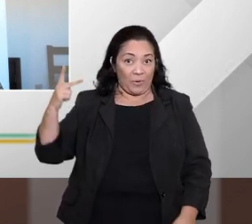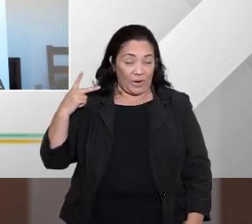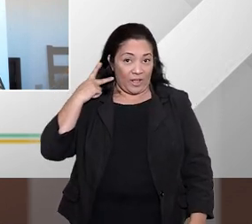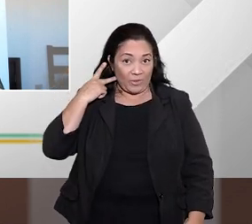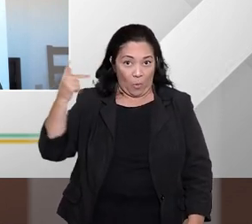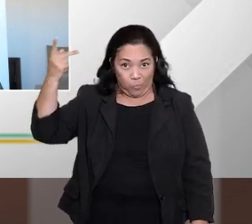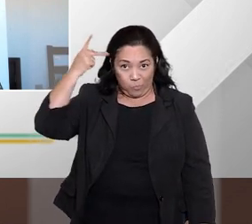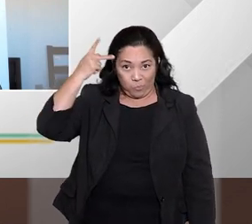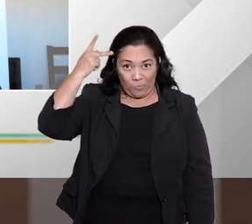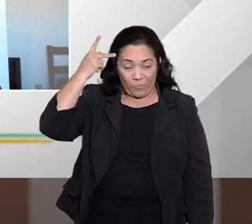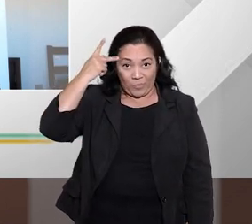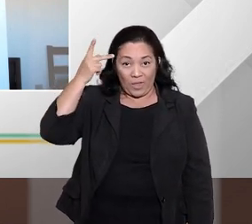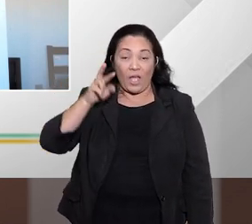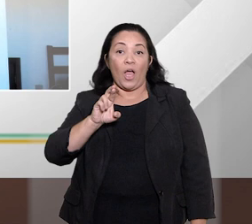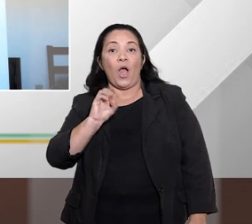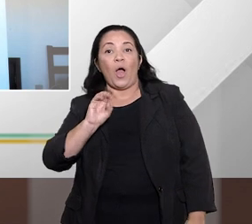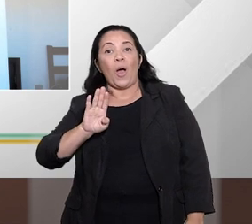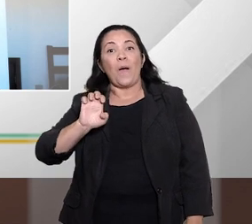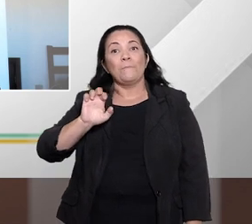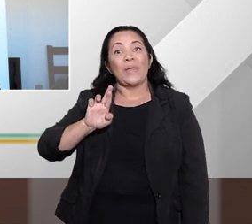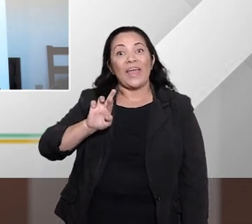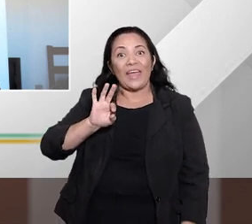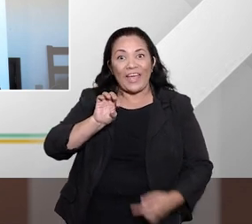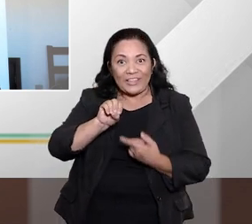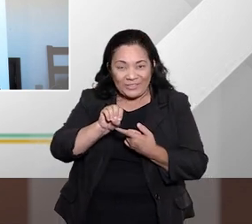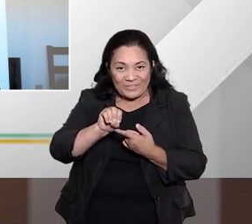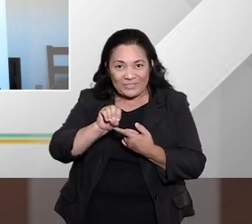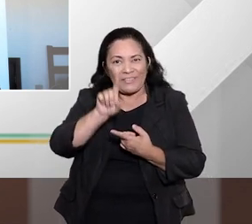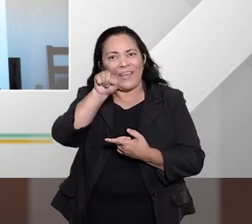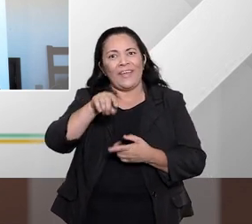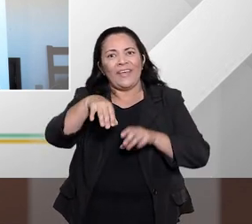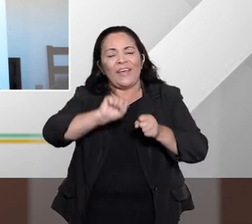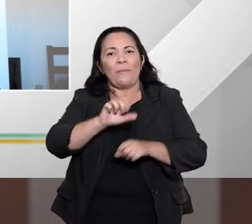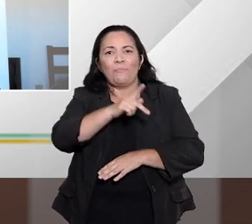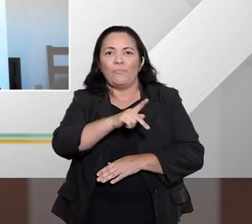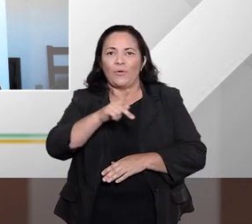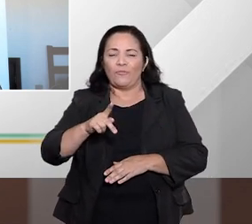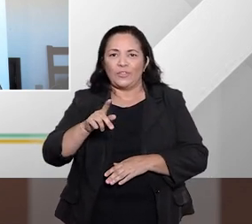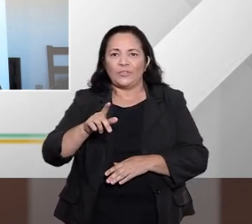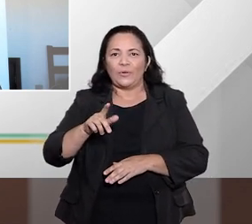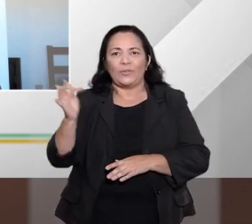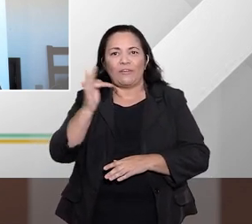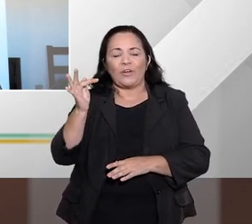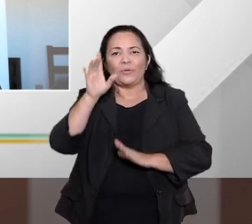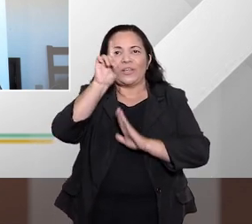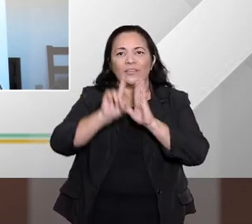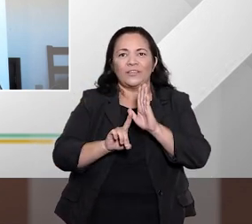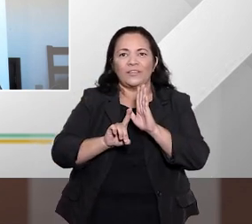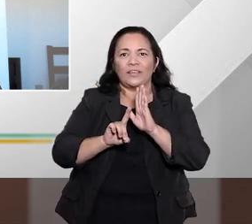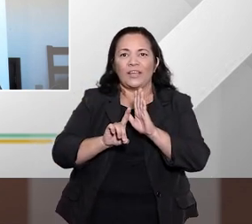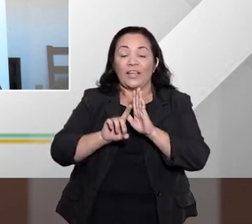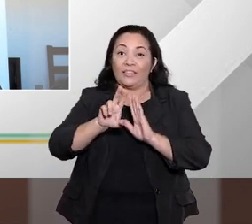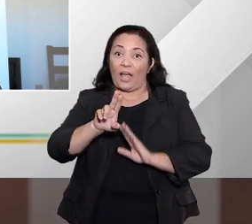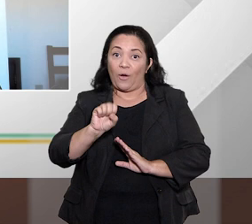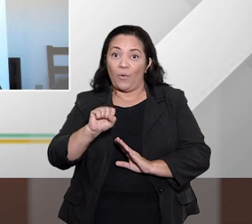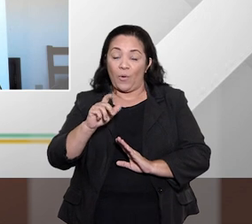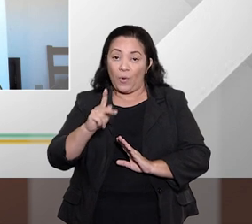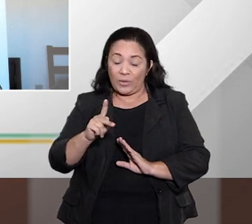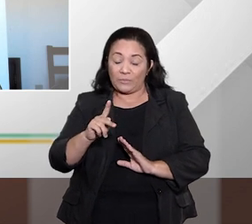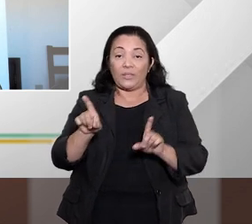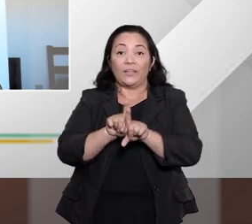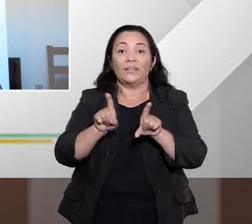Estado de São Paulo, Roberto Augusto Castelanos Pfeiffer. Ele é professor associado da Faculdade de Direito da USP,